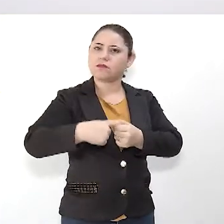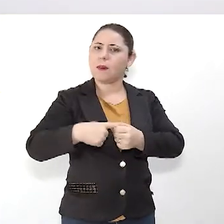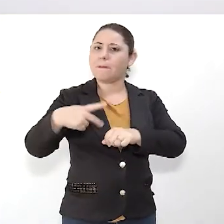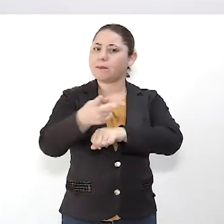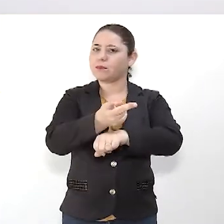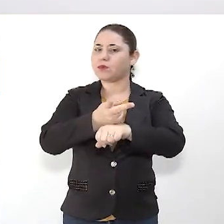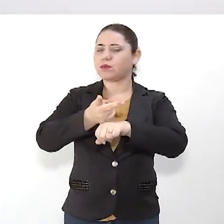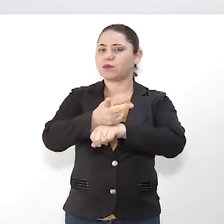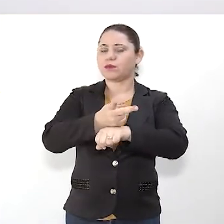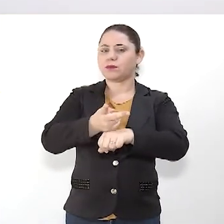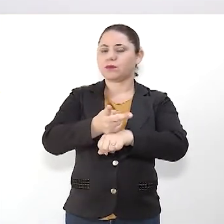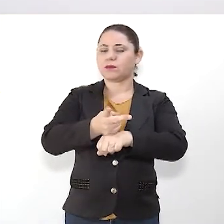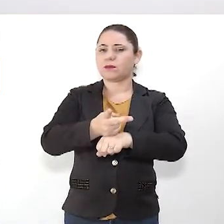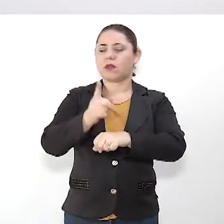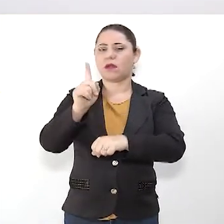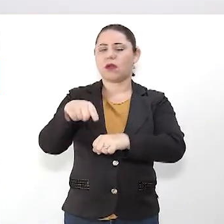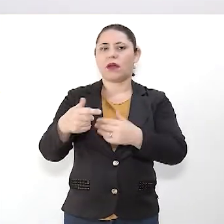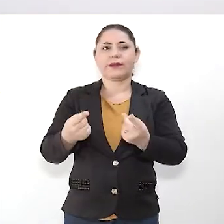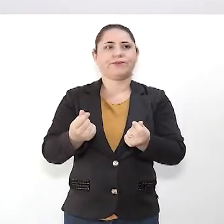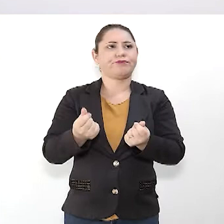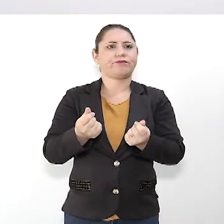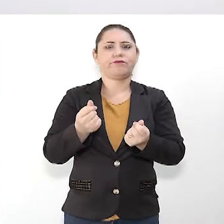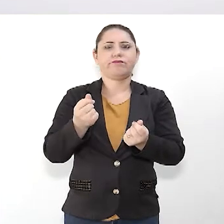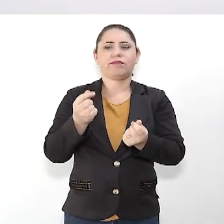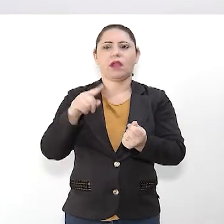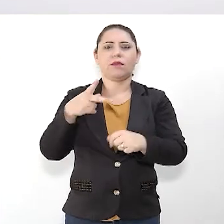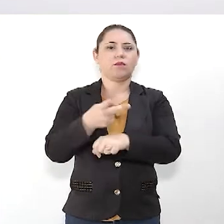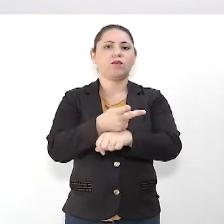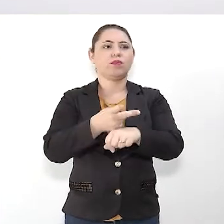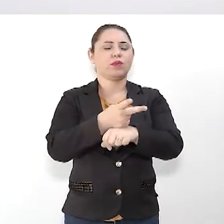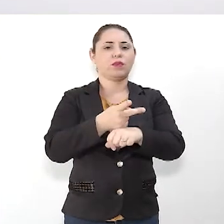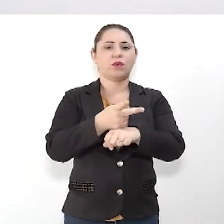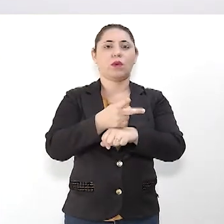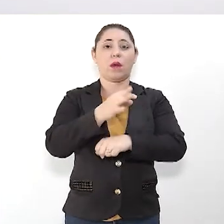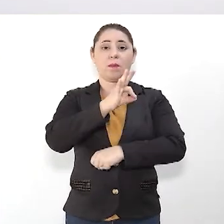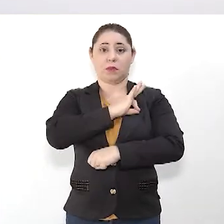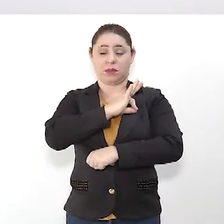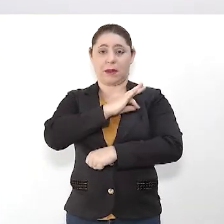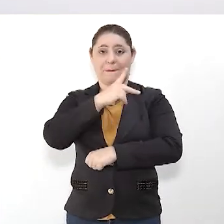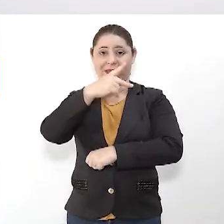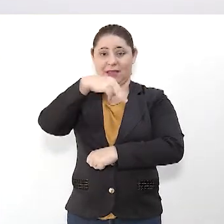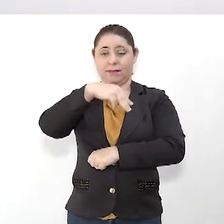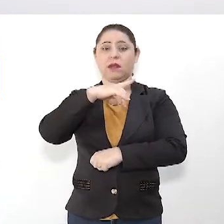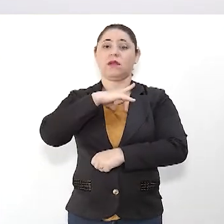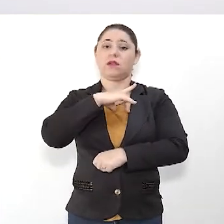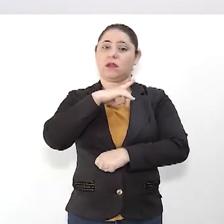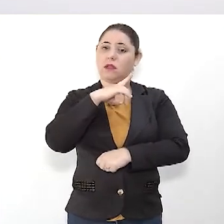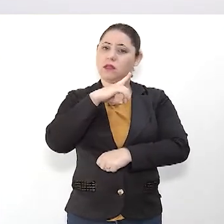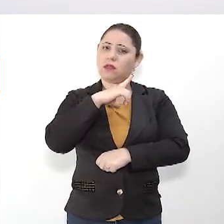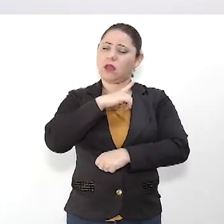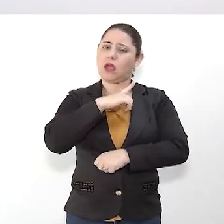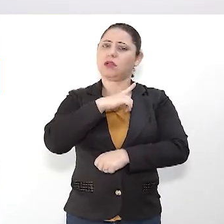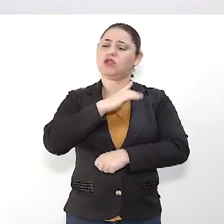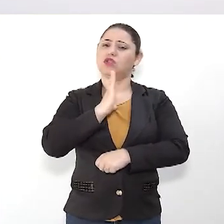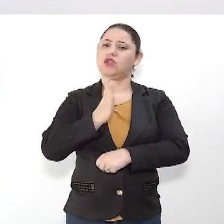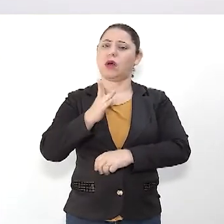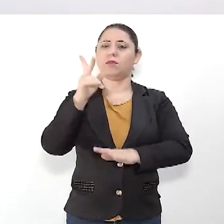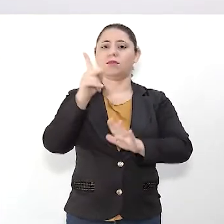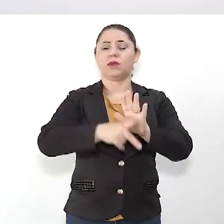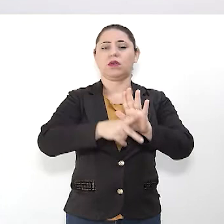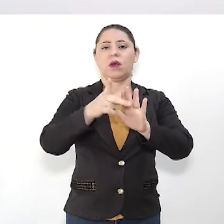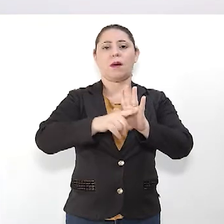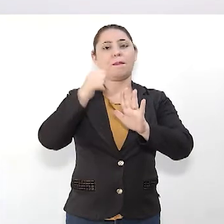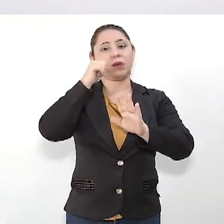filha lá em Anastácio procurou, inclusive a polícia militar lá, que tem